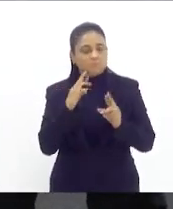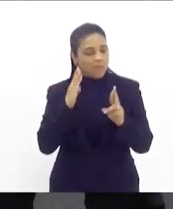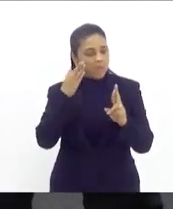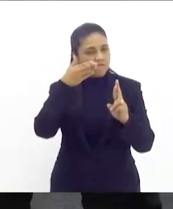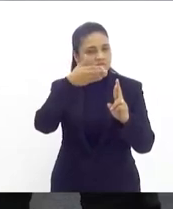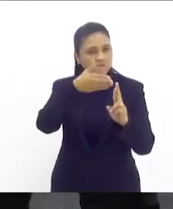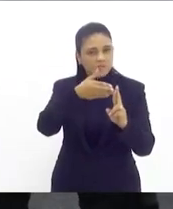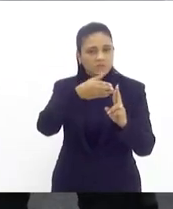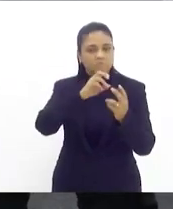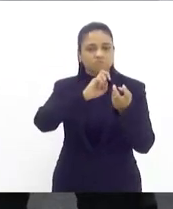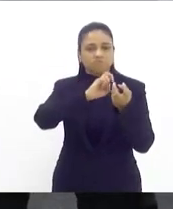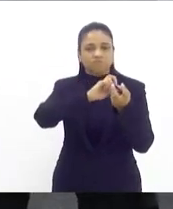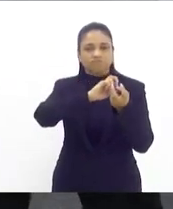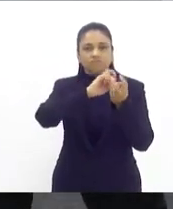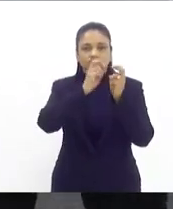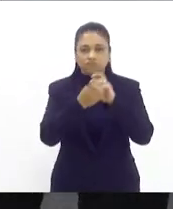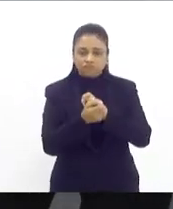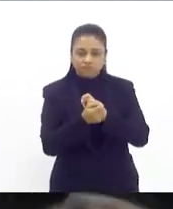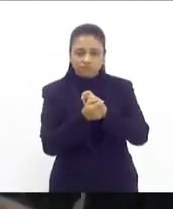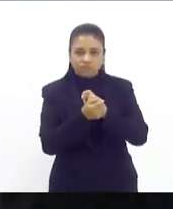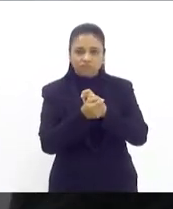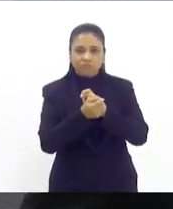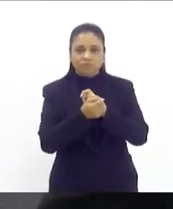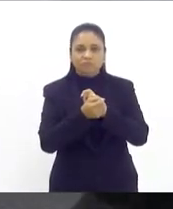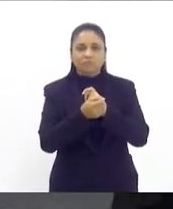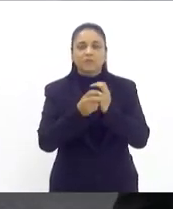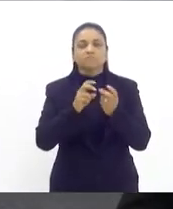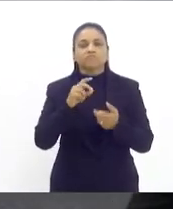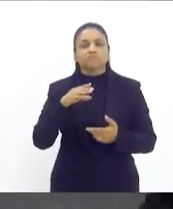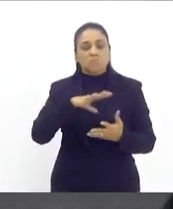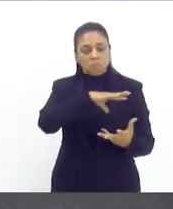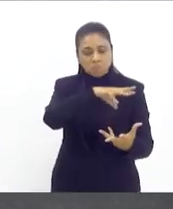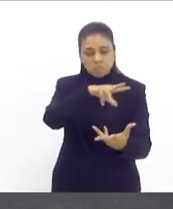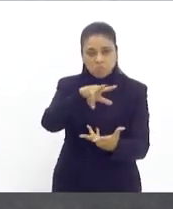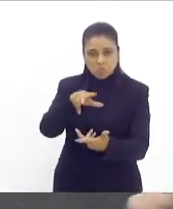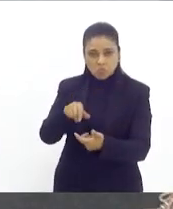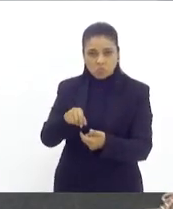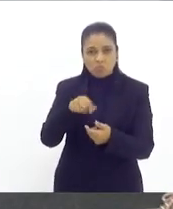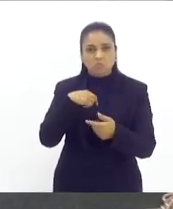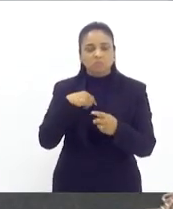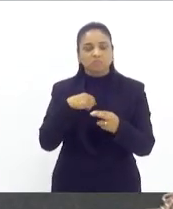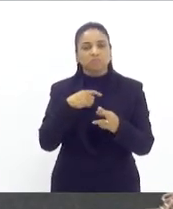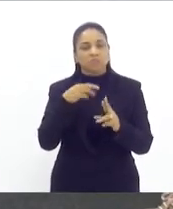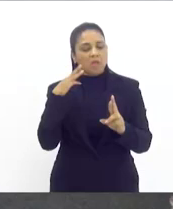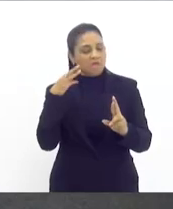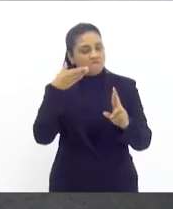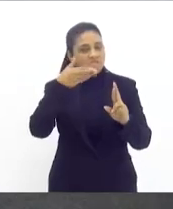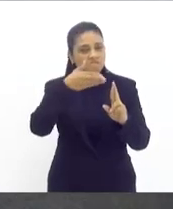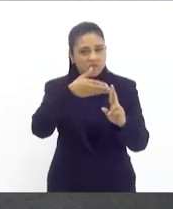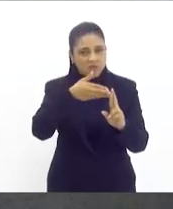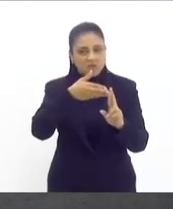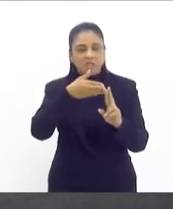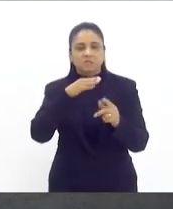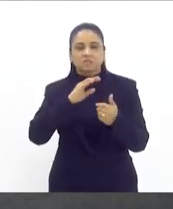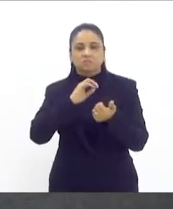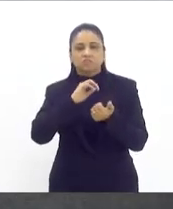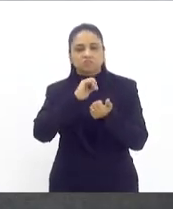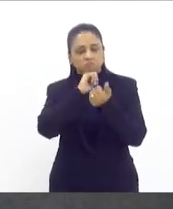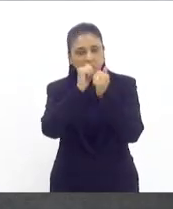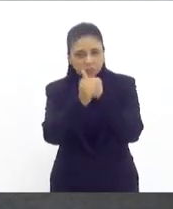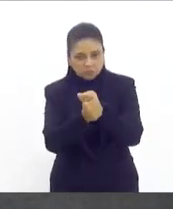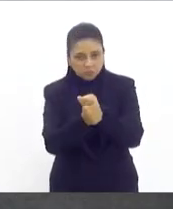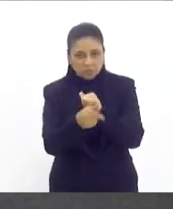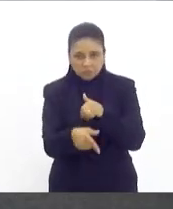jiu-jitsu brasileiro para o mundo, um verdadeiro embaixador internacional do esporte. Mas é claro que